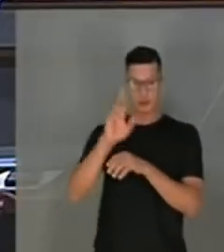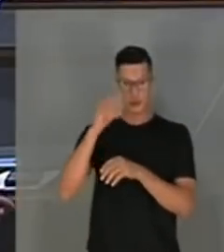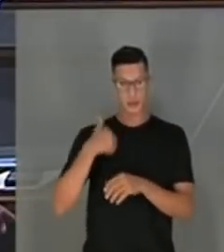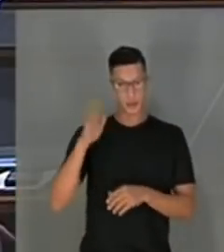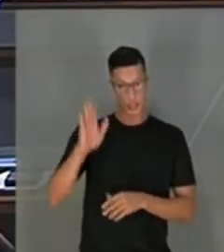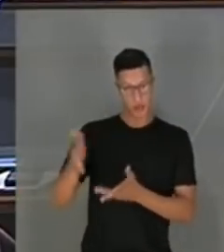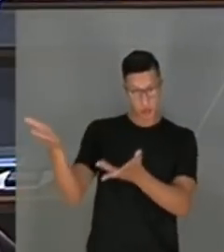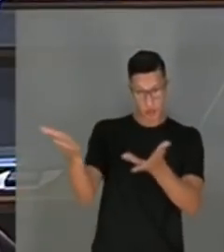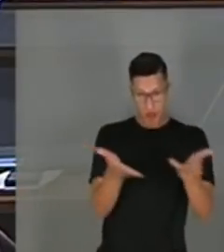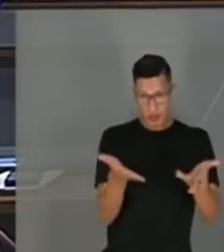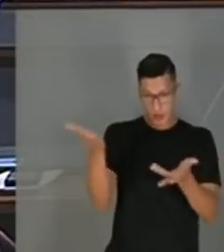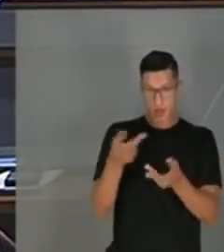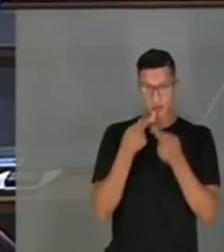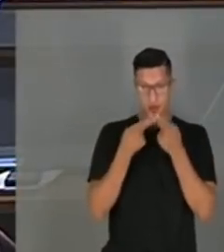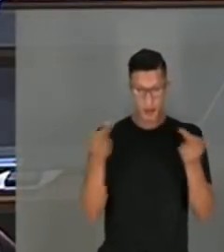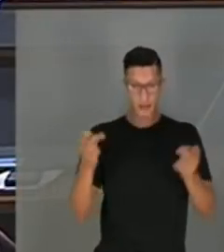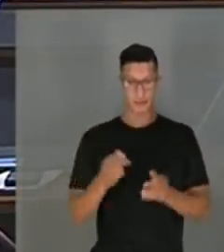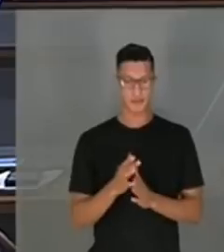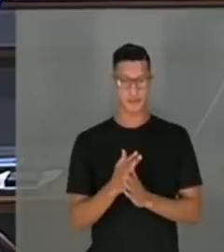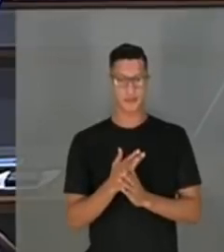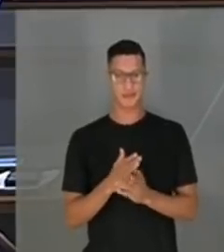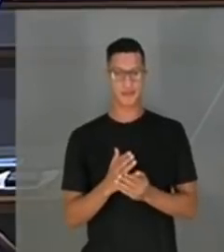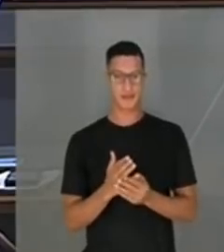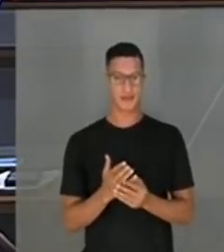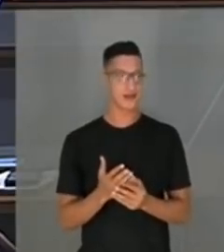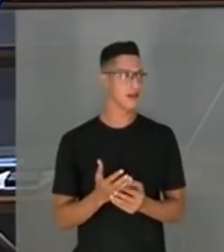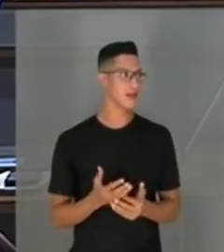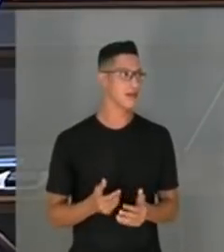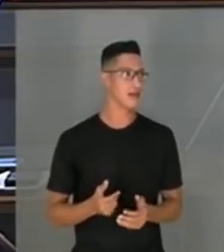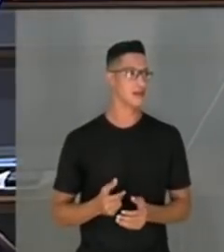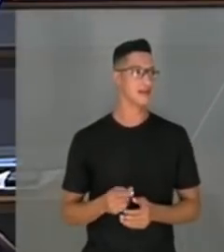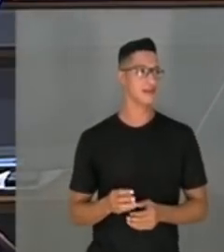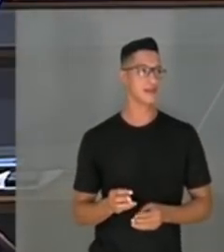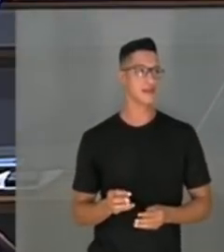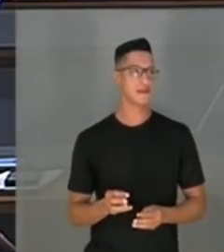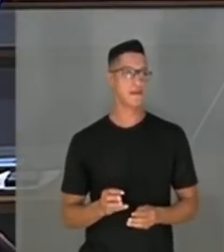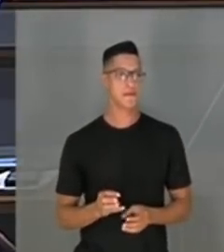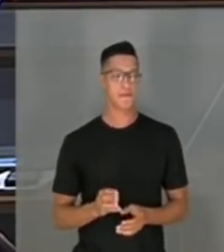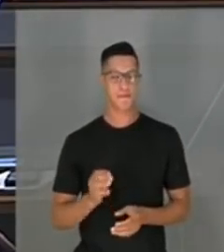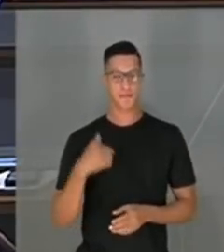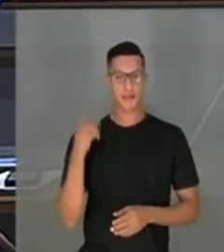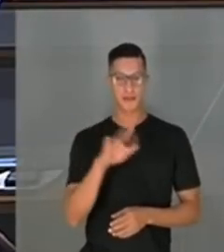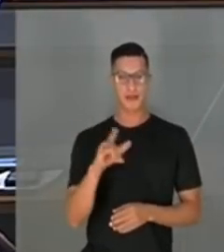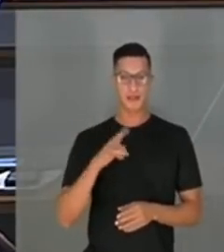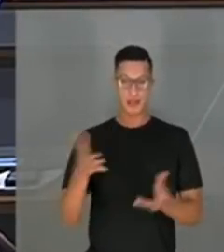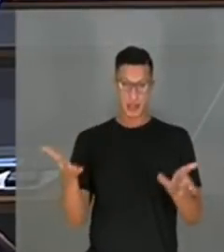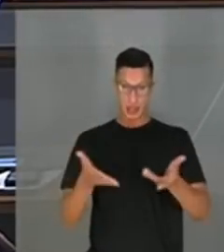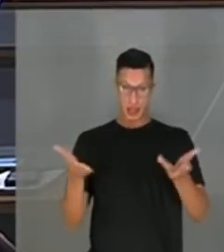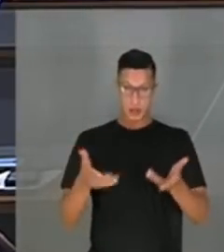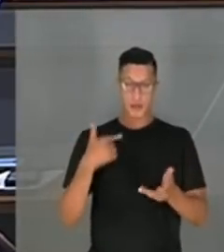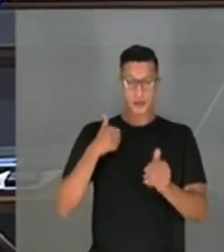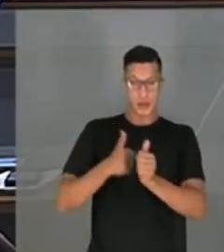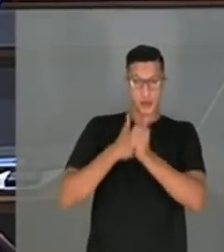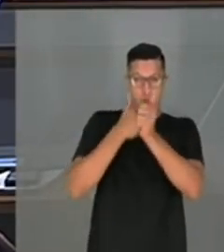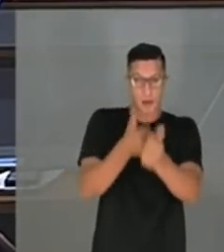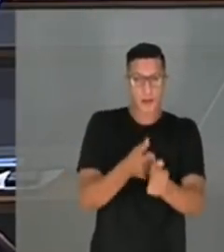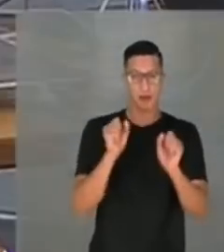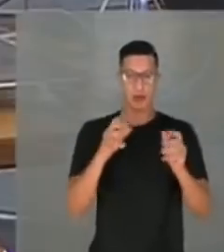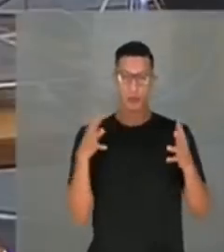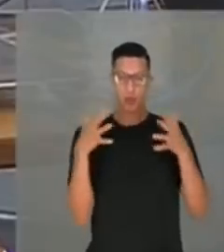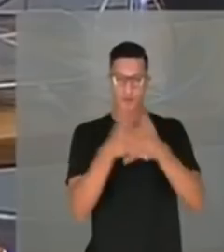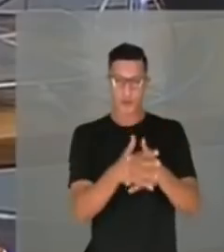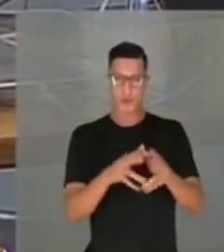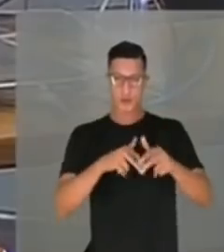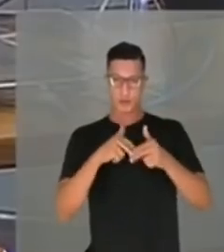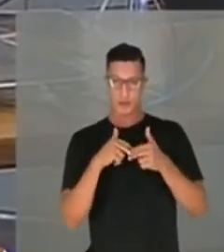passar a palavra para a senhora. Me permita só pela ordem, Sr. Presidente. Muito pequeno. Pois não, Sr. Presidente. Só que as pessoas nos acompanham e podem ser confundidas